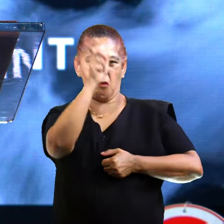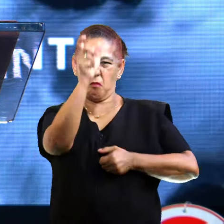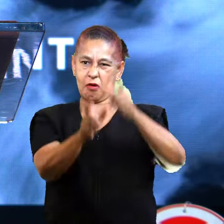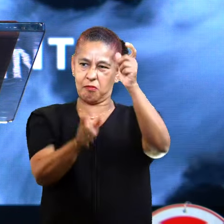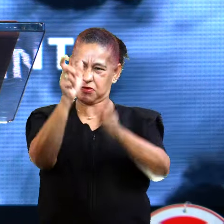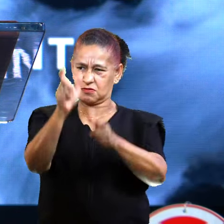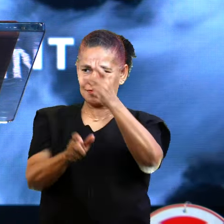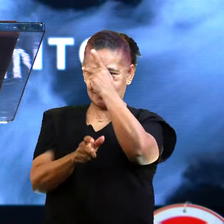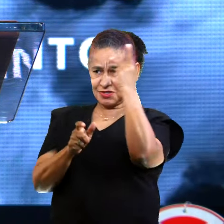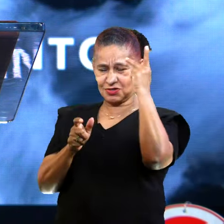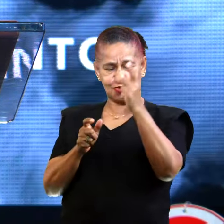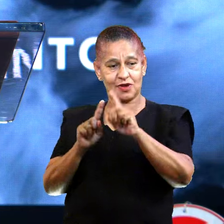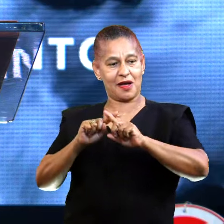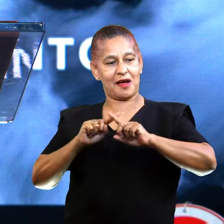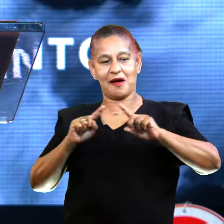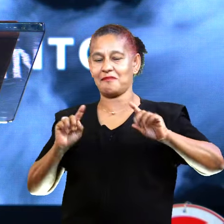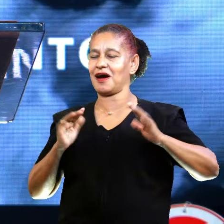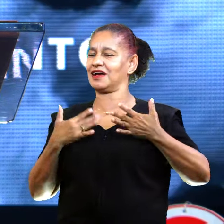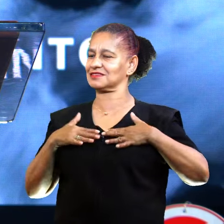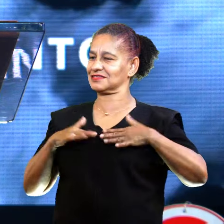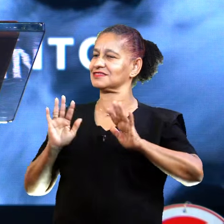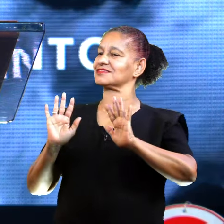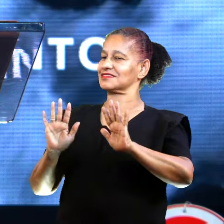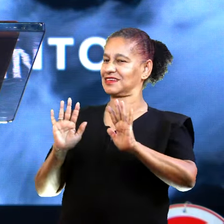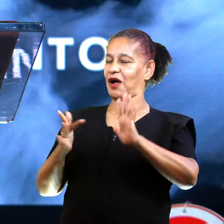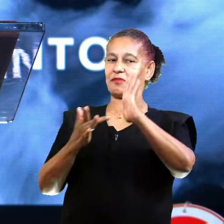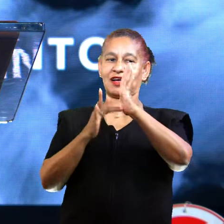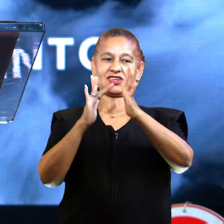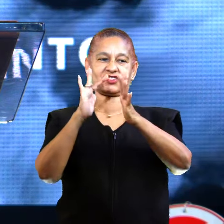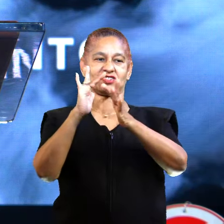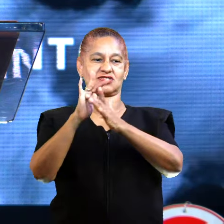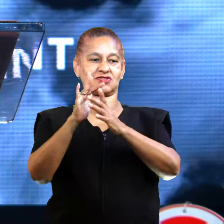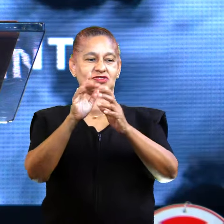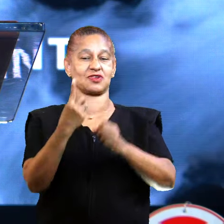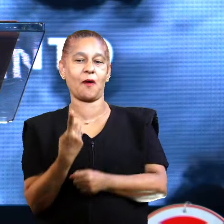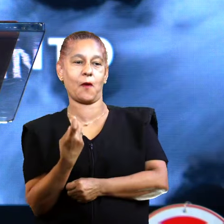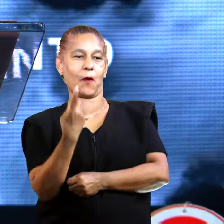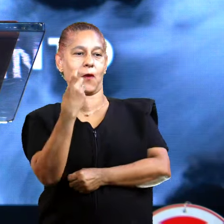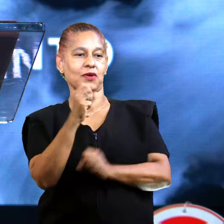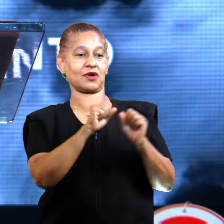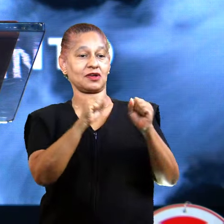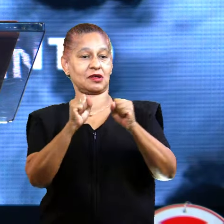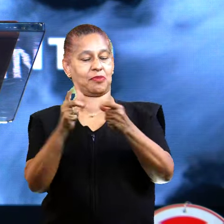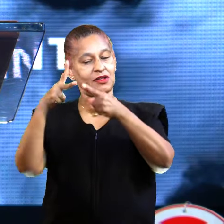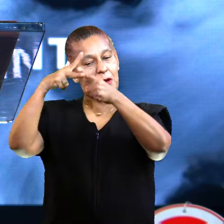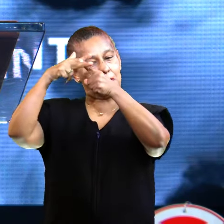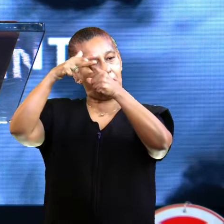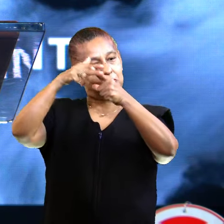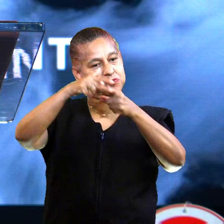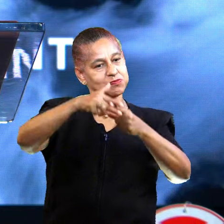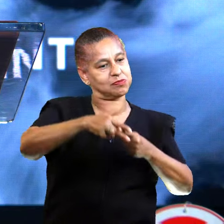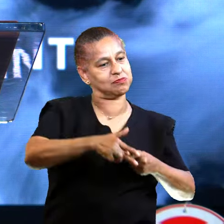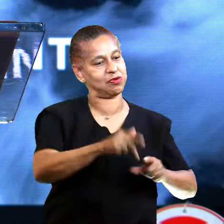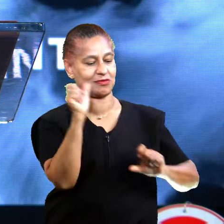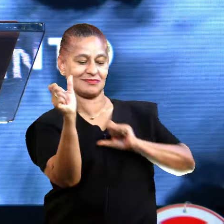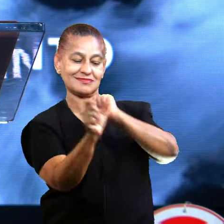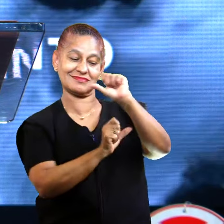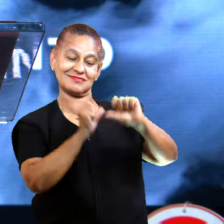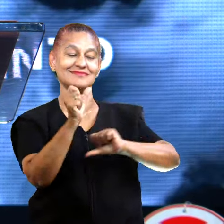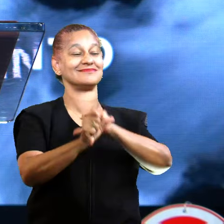Mas a Bíblia diz que Jesus, ele é o cirurgião perfeito, que faz o transplante do coração.